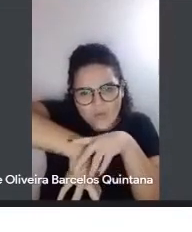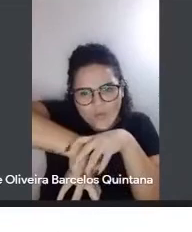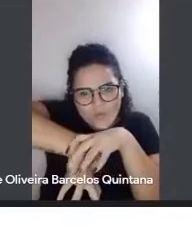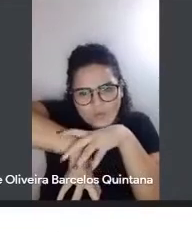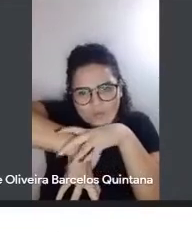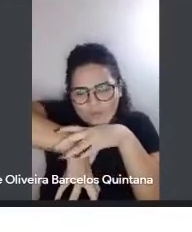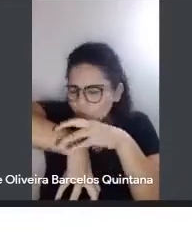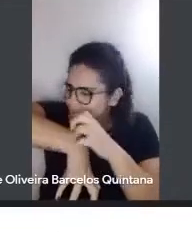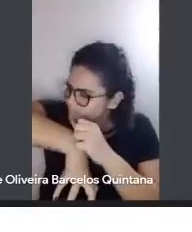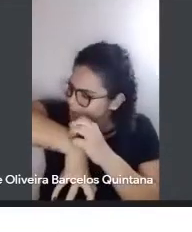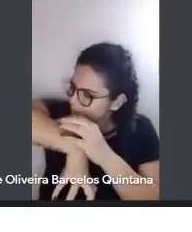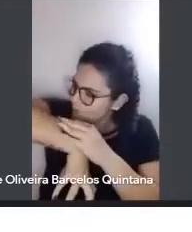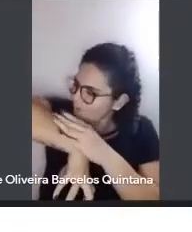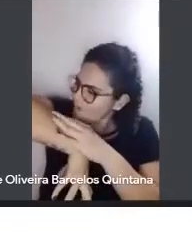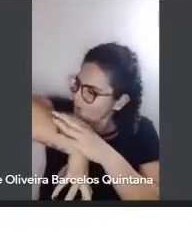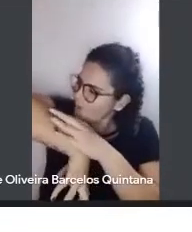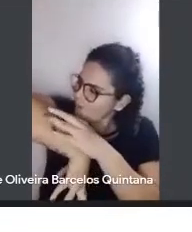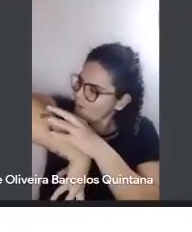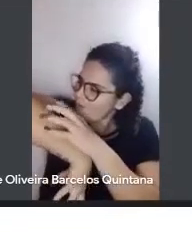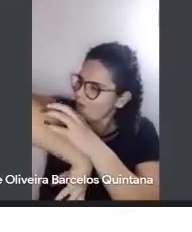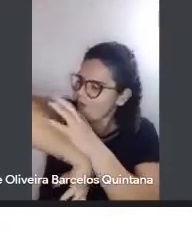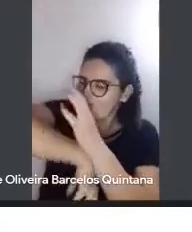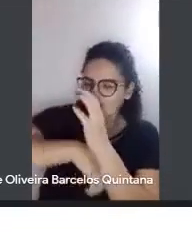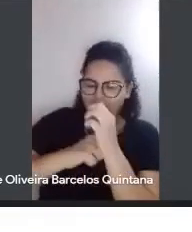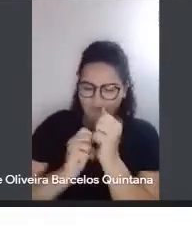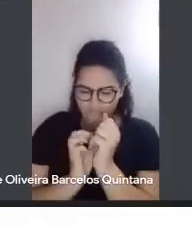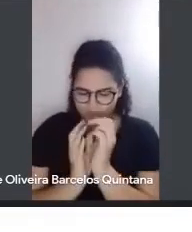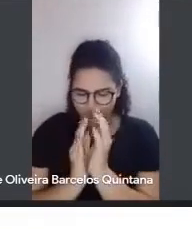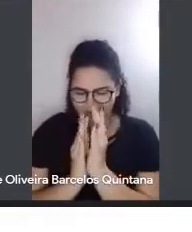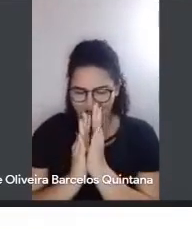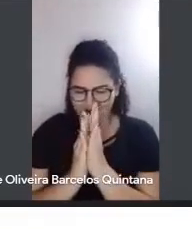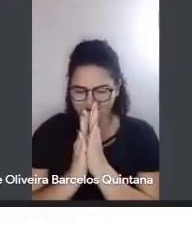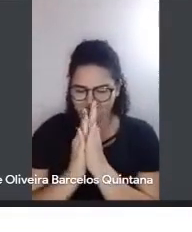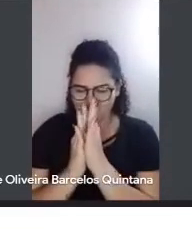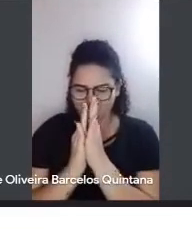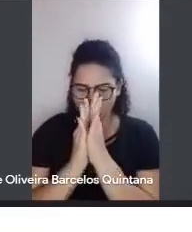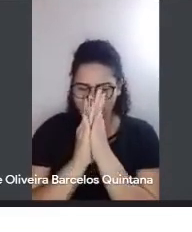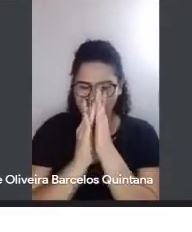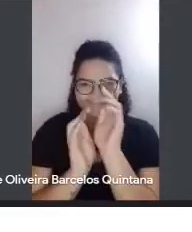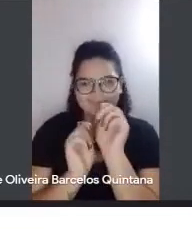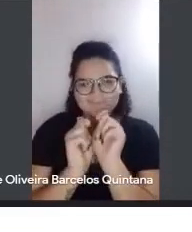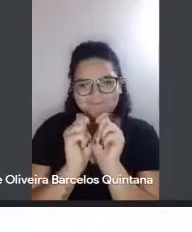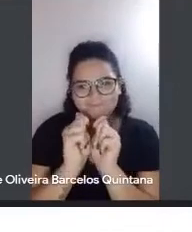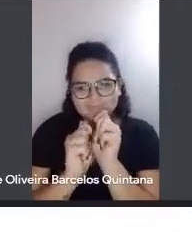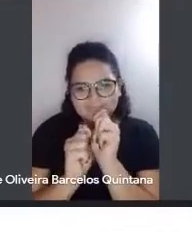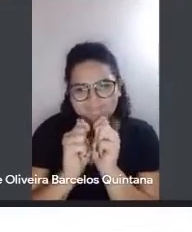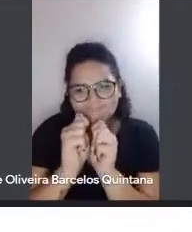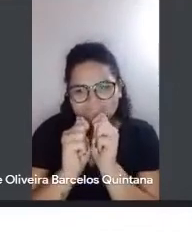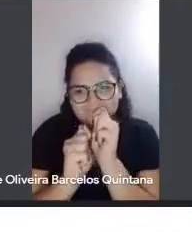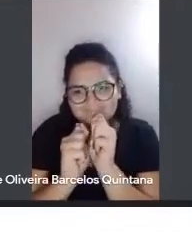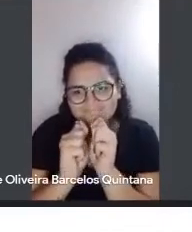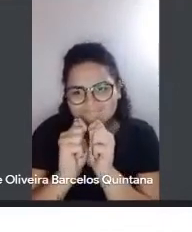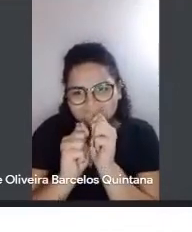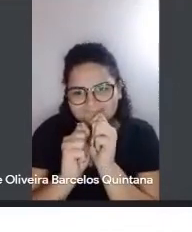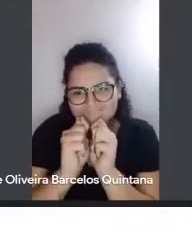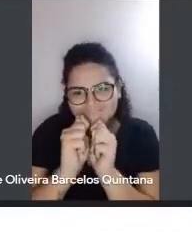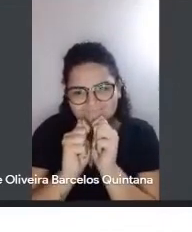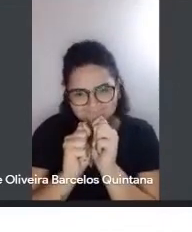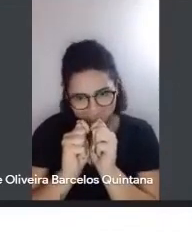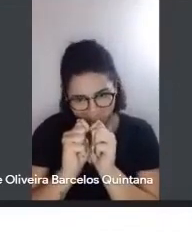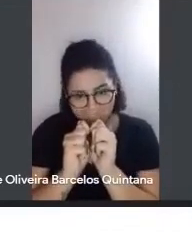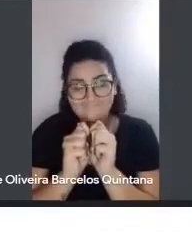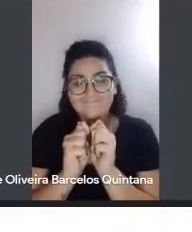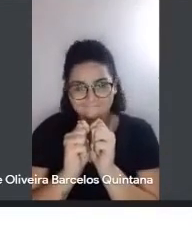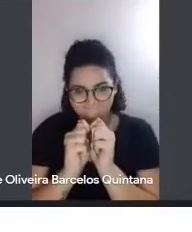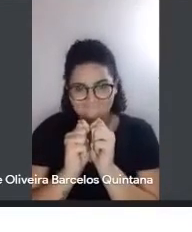formam ao cabo, num longo esforço, o solo arável em que nascem, vencendo